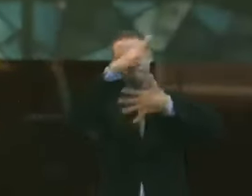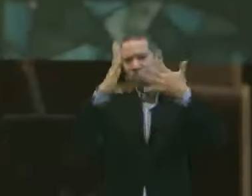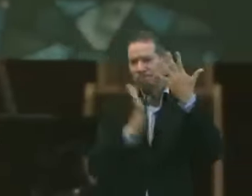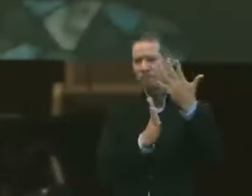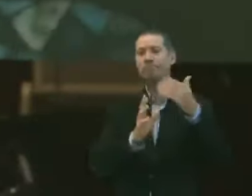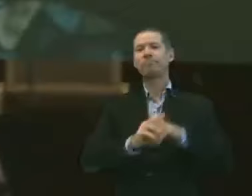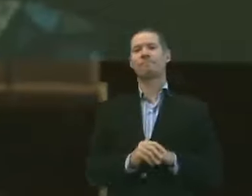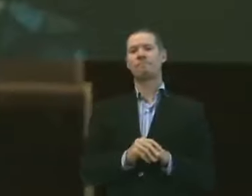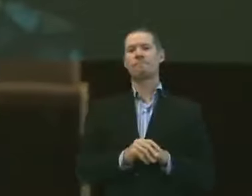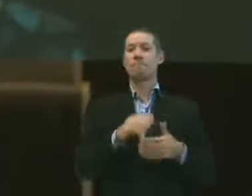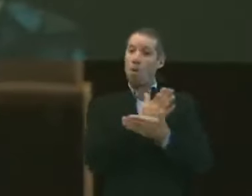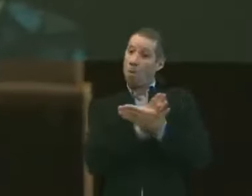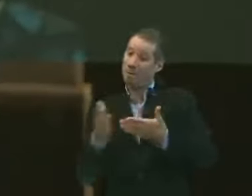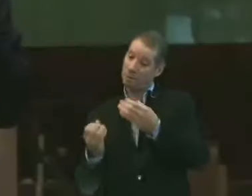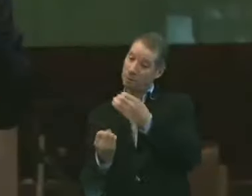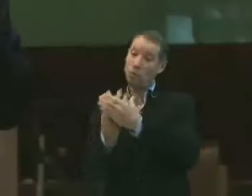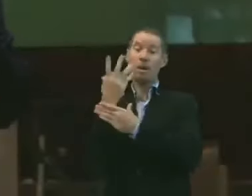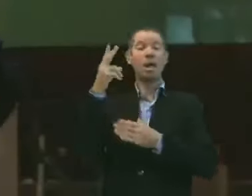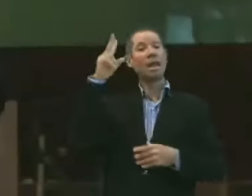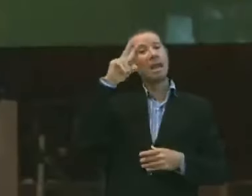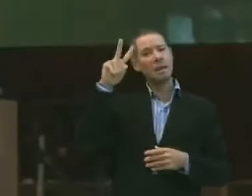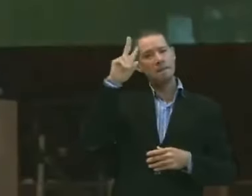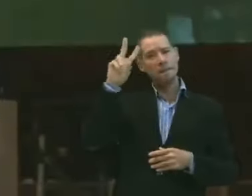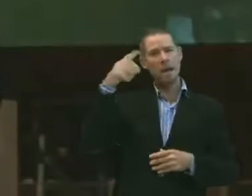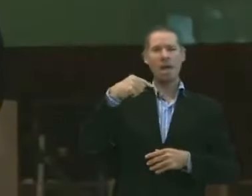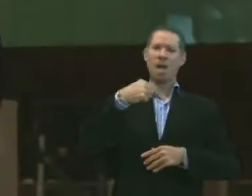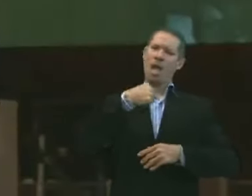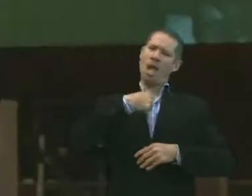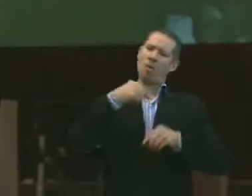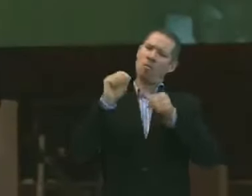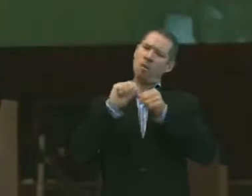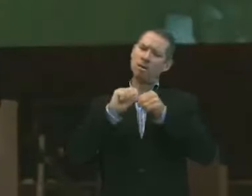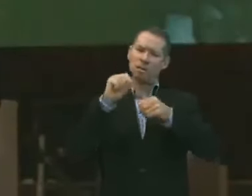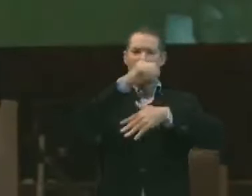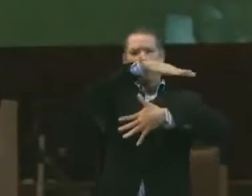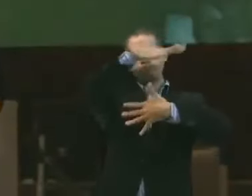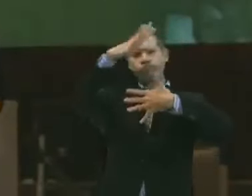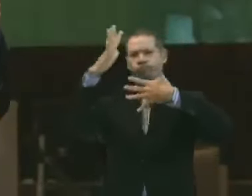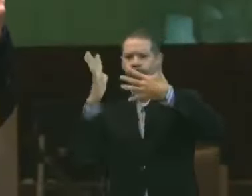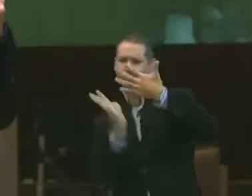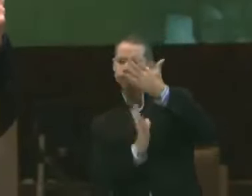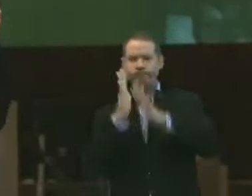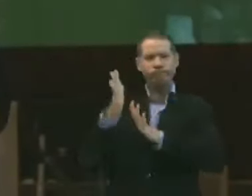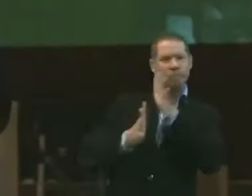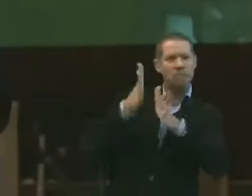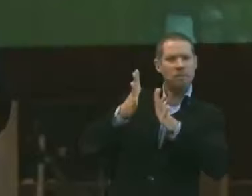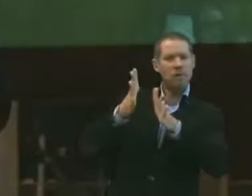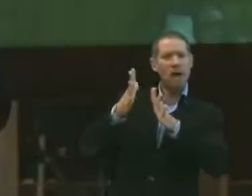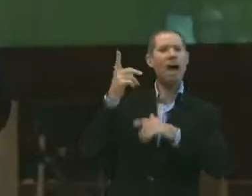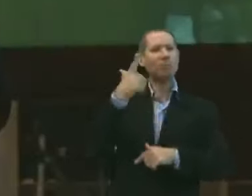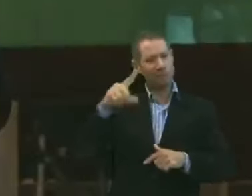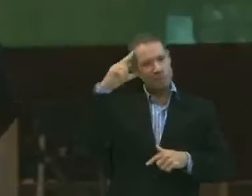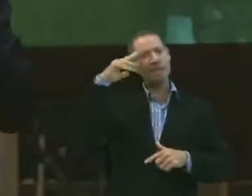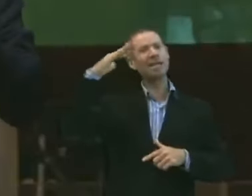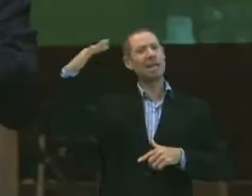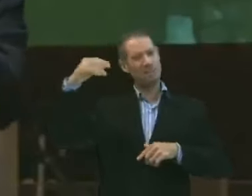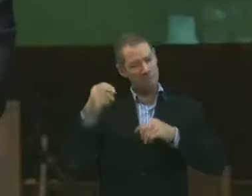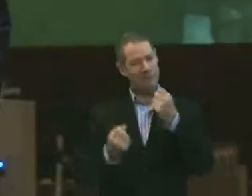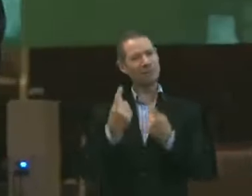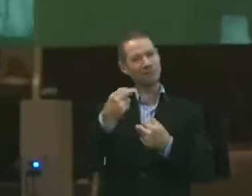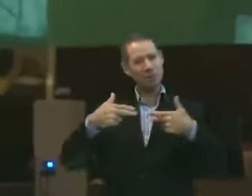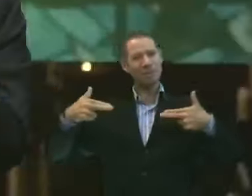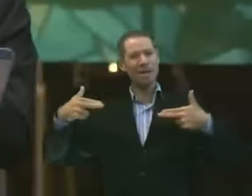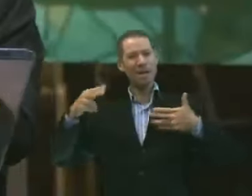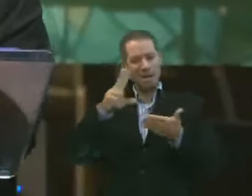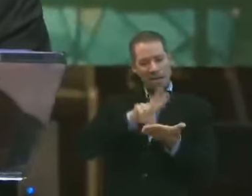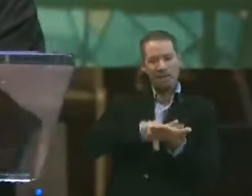Mas eu comecei a descobrir ou a lembrar que quando eu fazia em Libras, eu conseguia lembrar das coisas. E aí